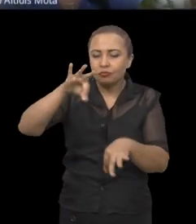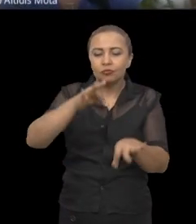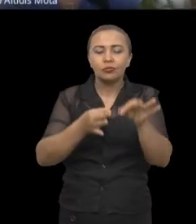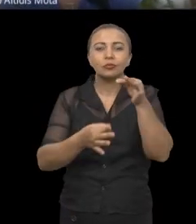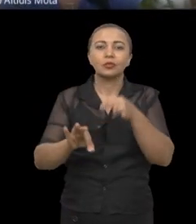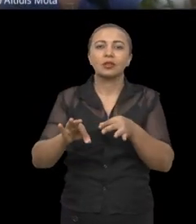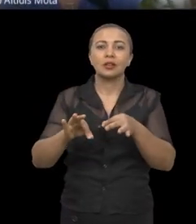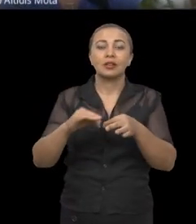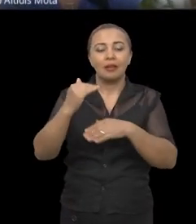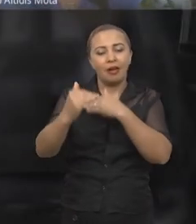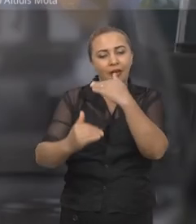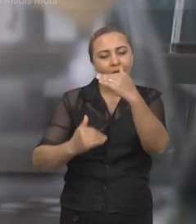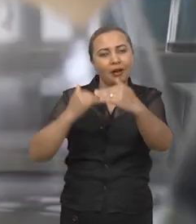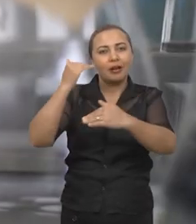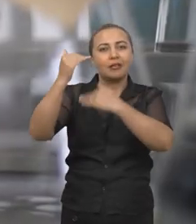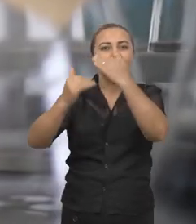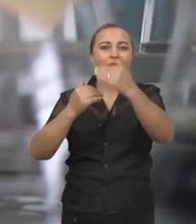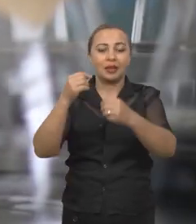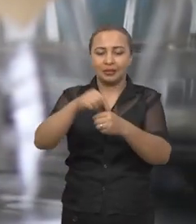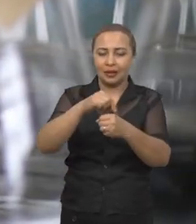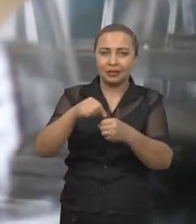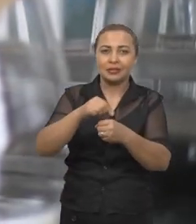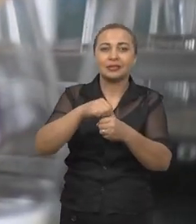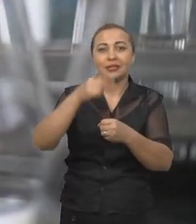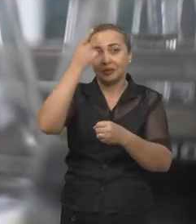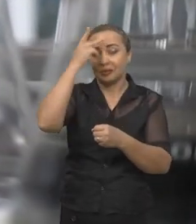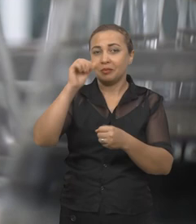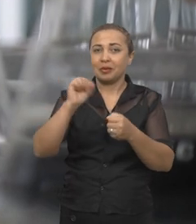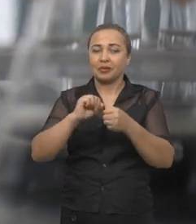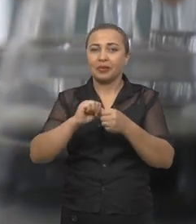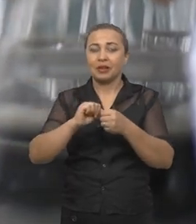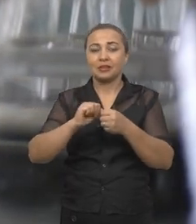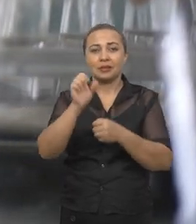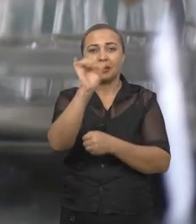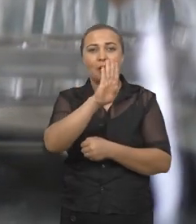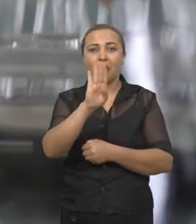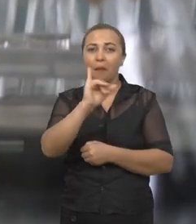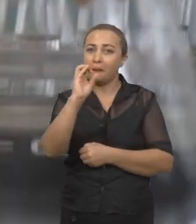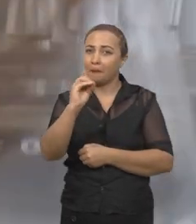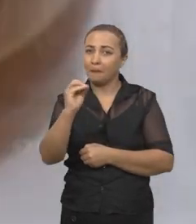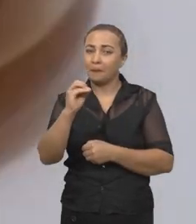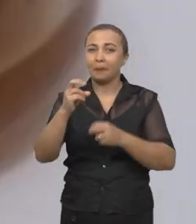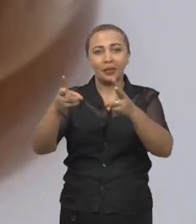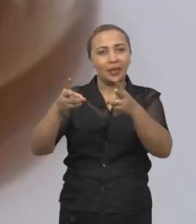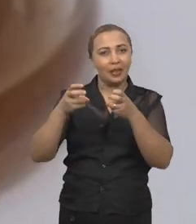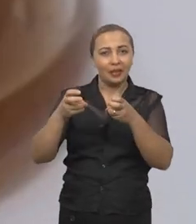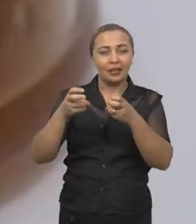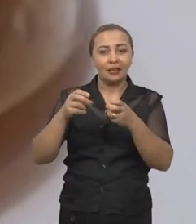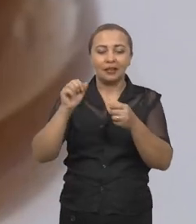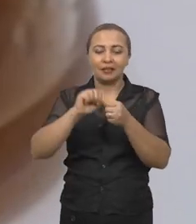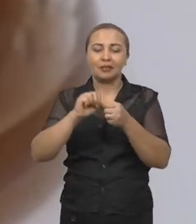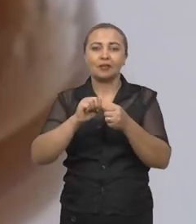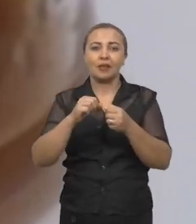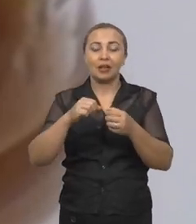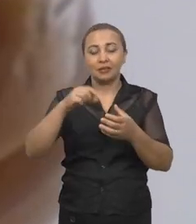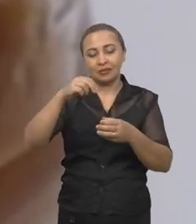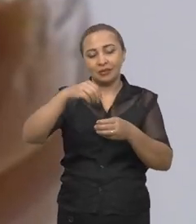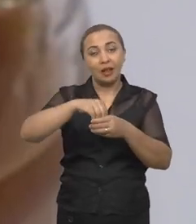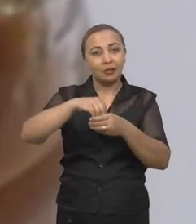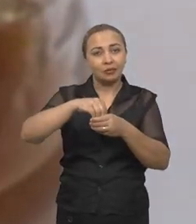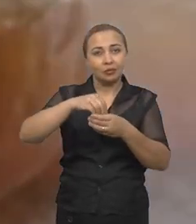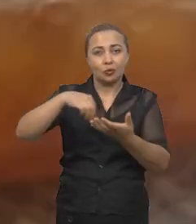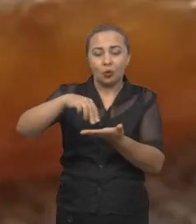adequada e um crescimento dessas células, para formar o biocatalizador, né, que ele foi feito em uma